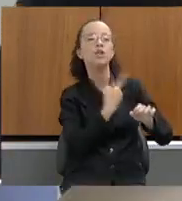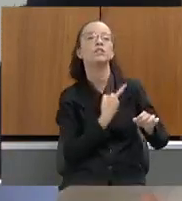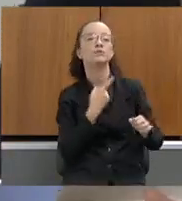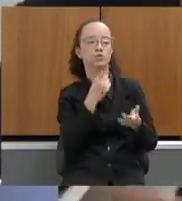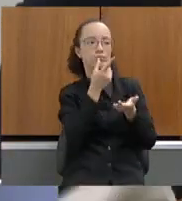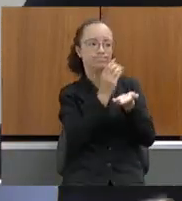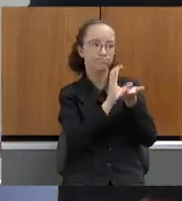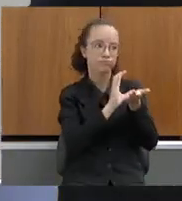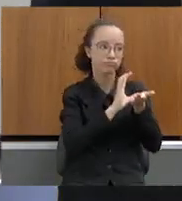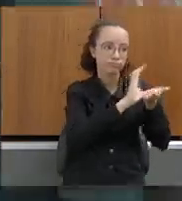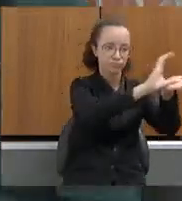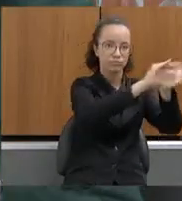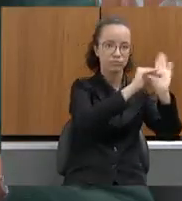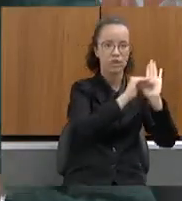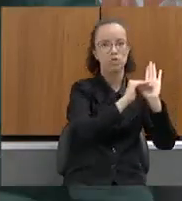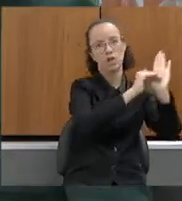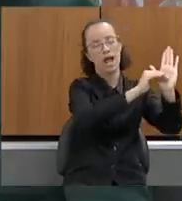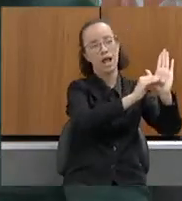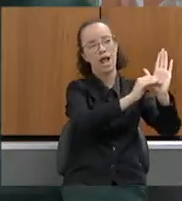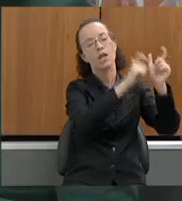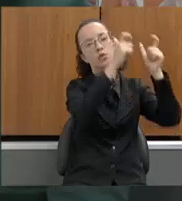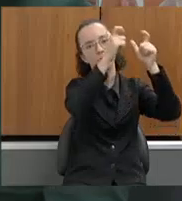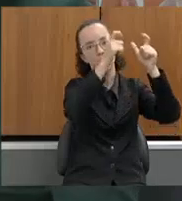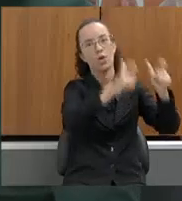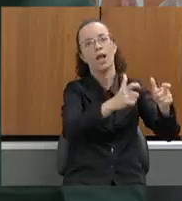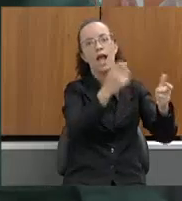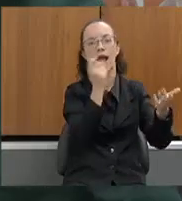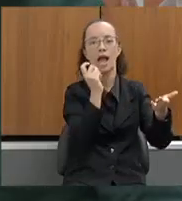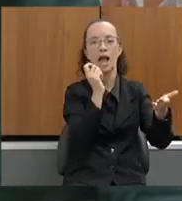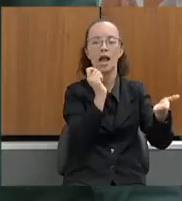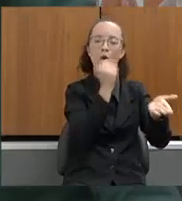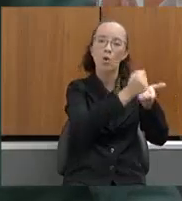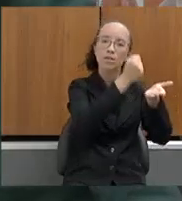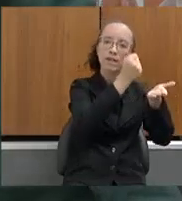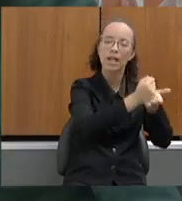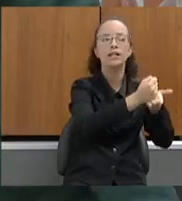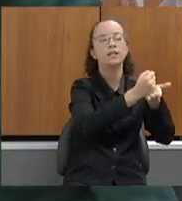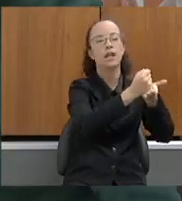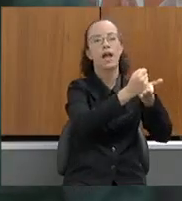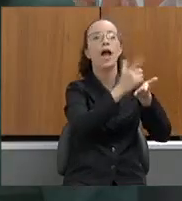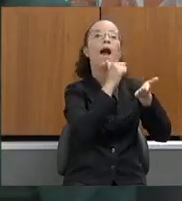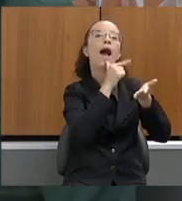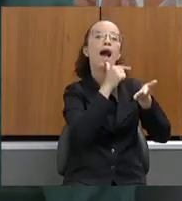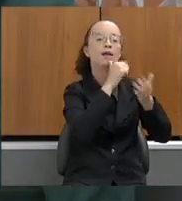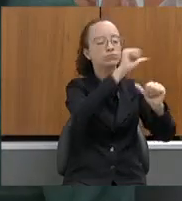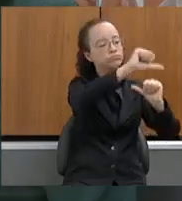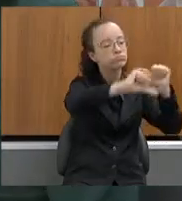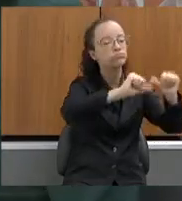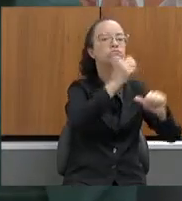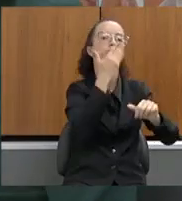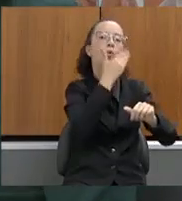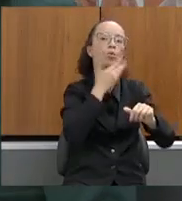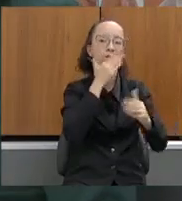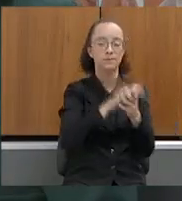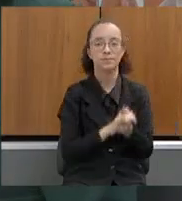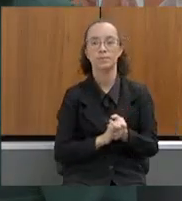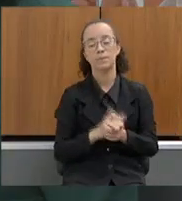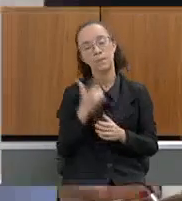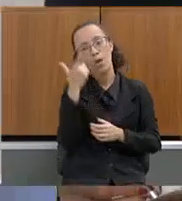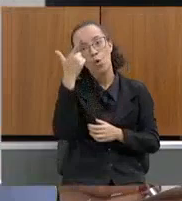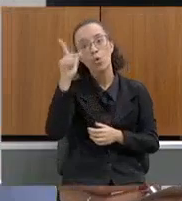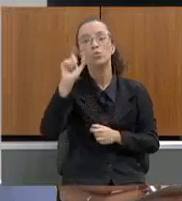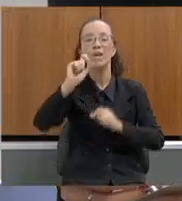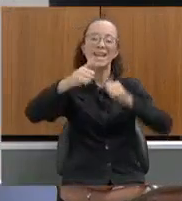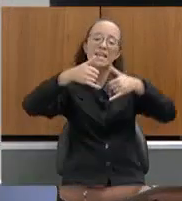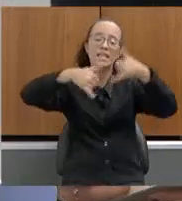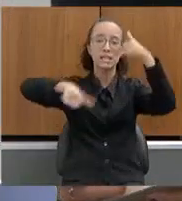e dar a ele condição de contratamento, virar, tornar água potável. Um outro critério é um critério químico,